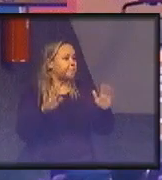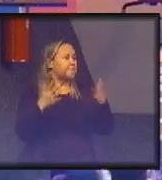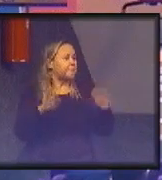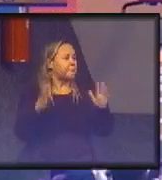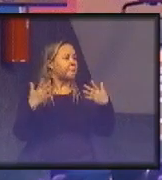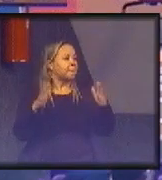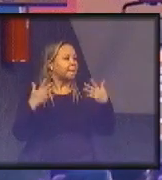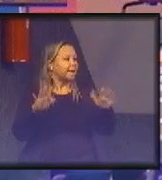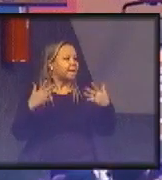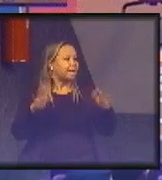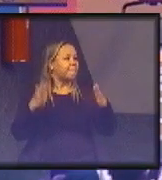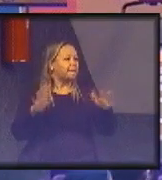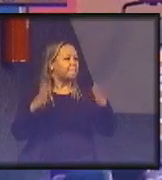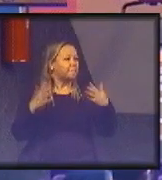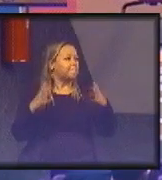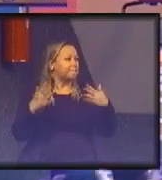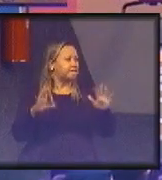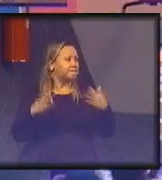Aplausos